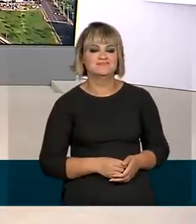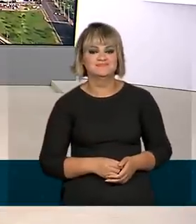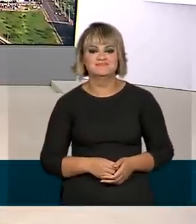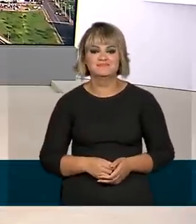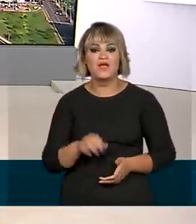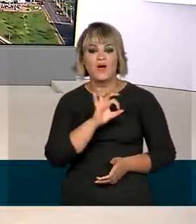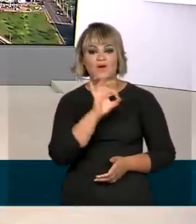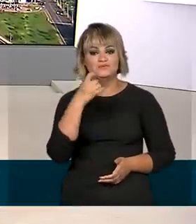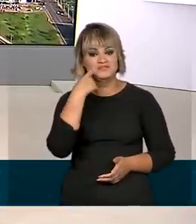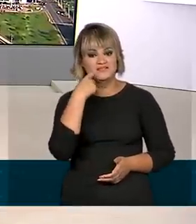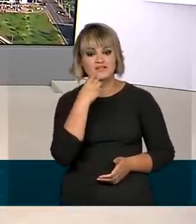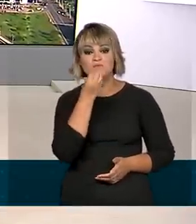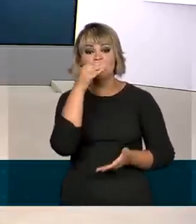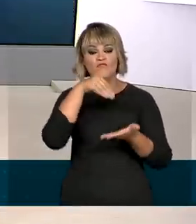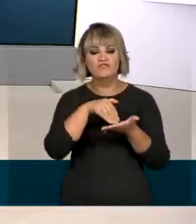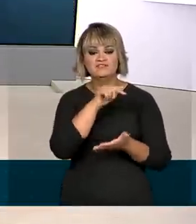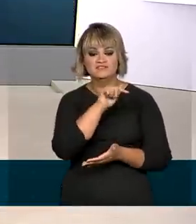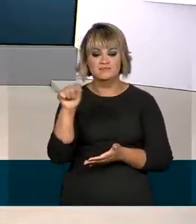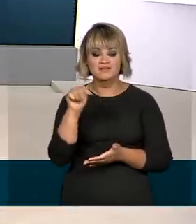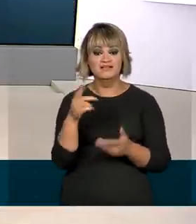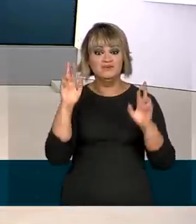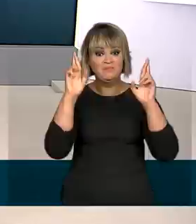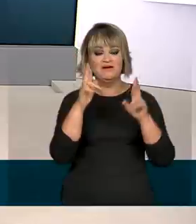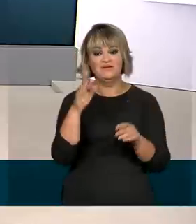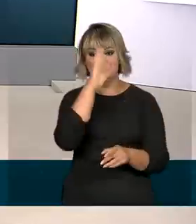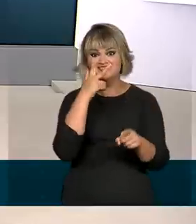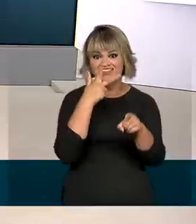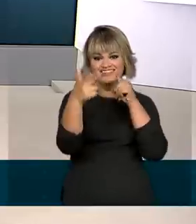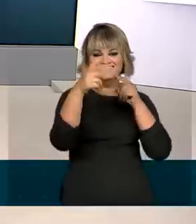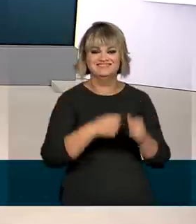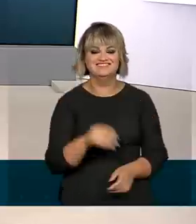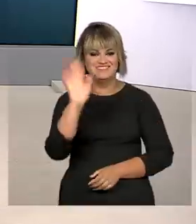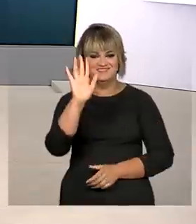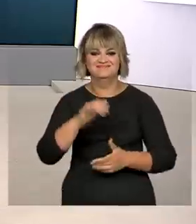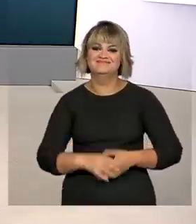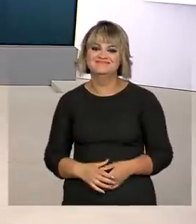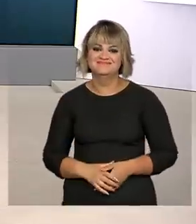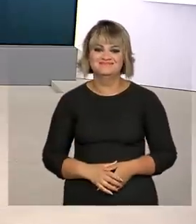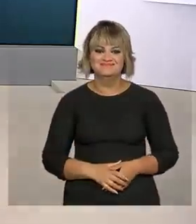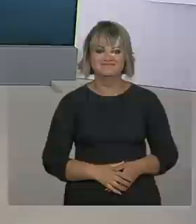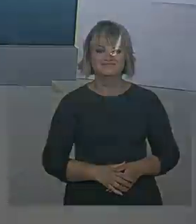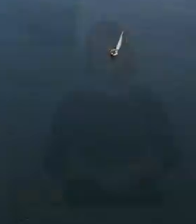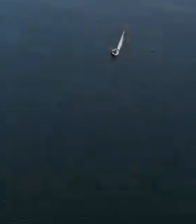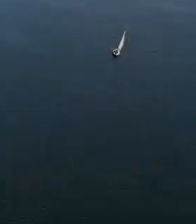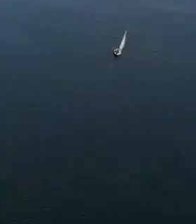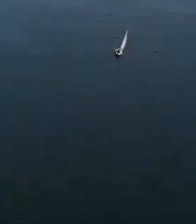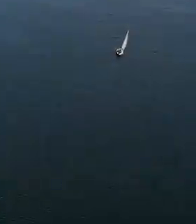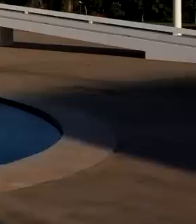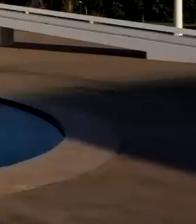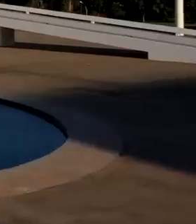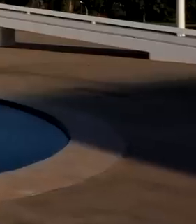sociais. Uma ótima sexta-feira e o Brasil vença hoje. Um bom final de semana para você. Tchau. Tchau. Tchau.